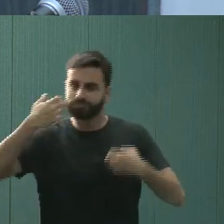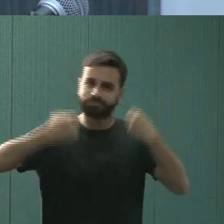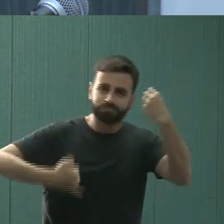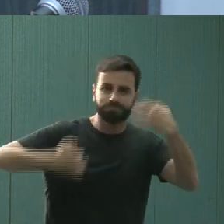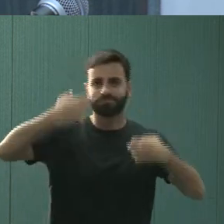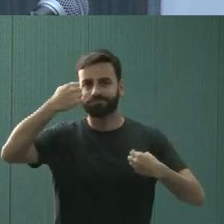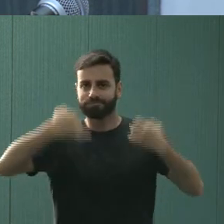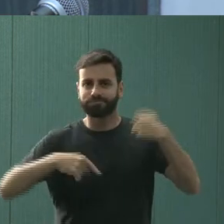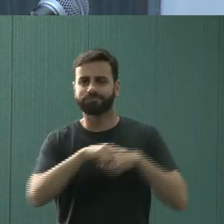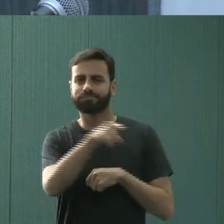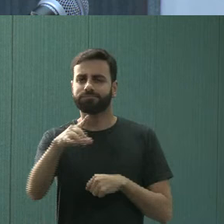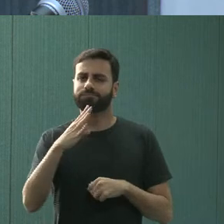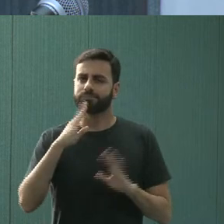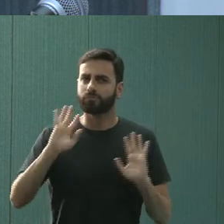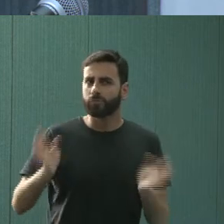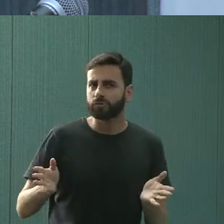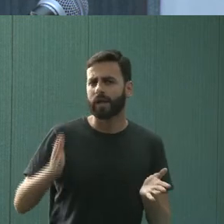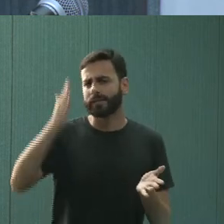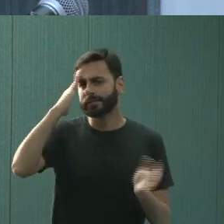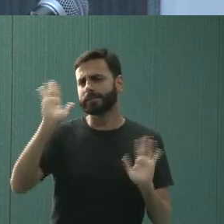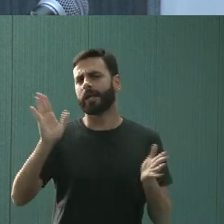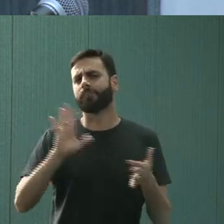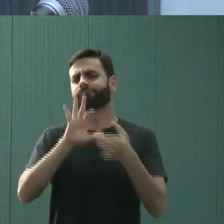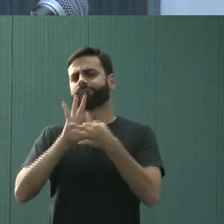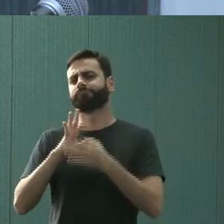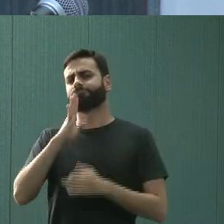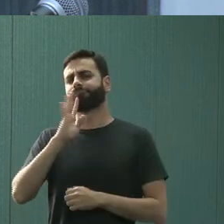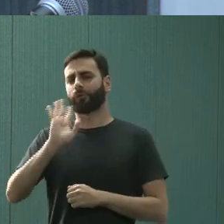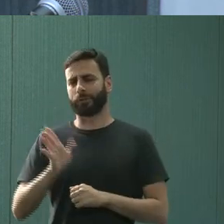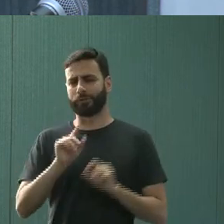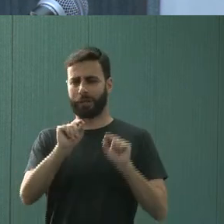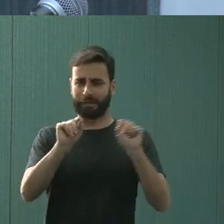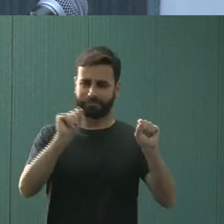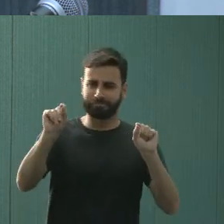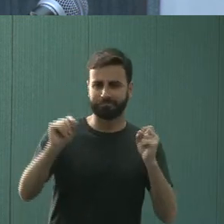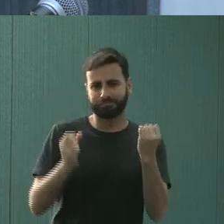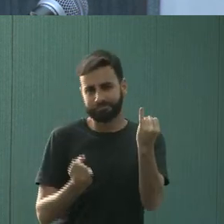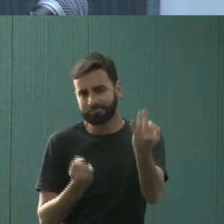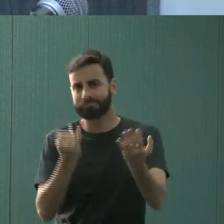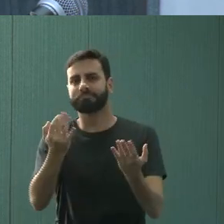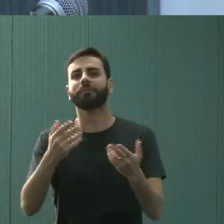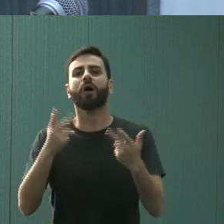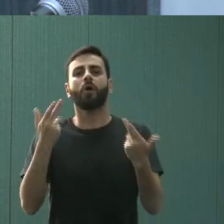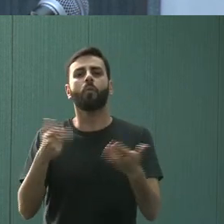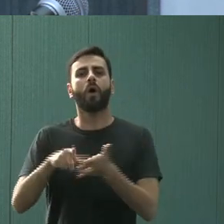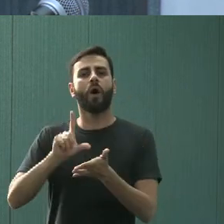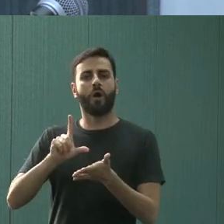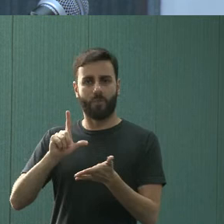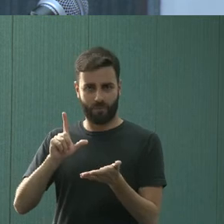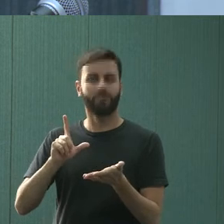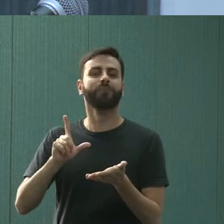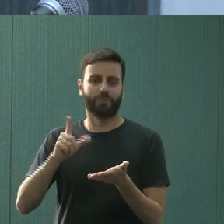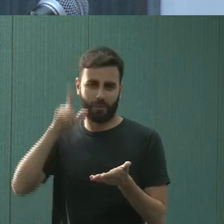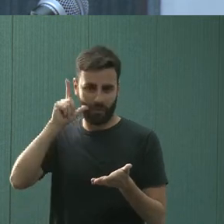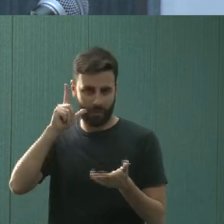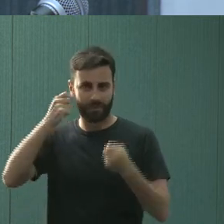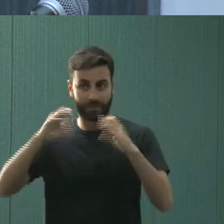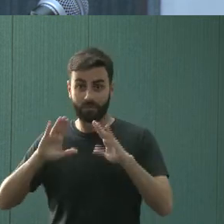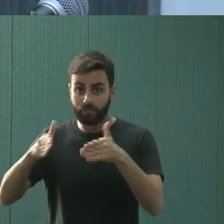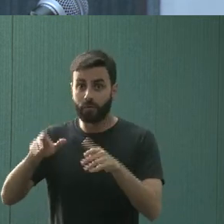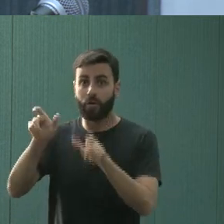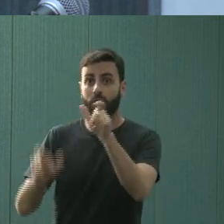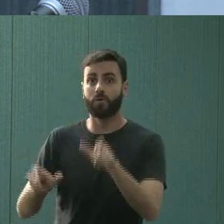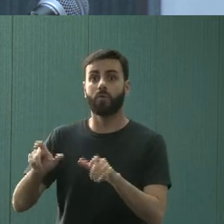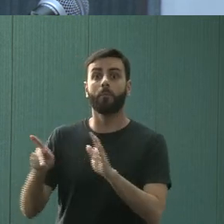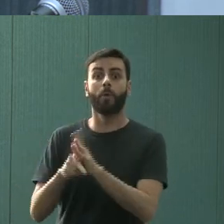algumas pessoas talvez já tenham escutado o que eu falei mais ou menos um pouco na palestra de ontem, voltada para coordenadores, então eu vou